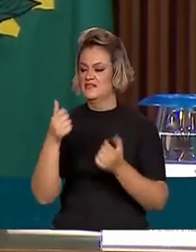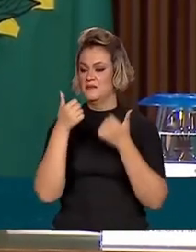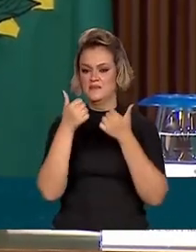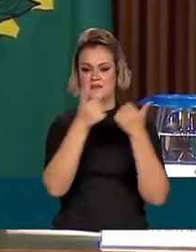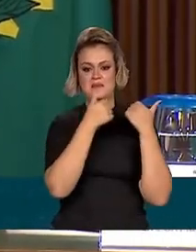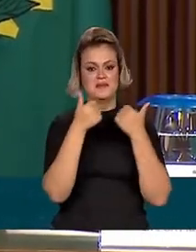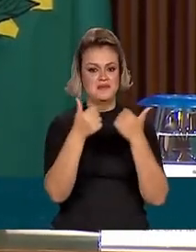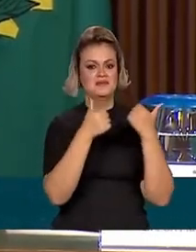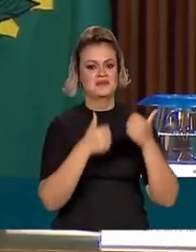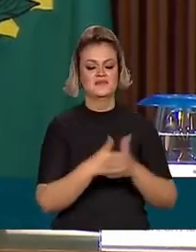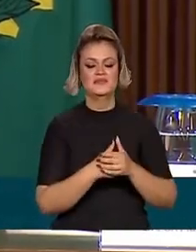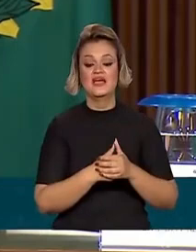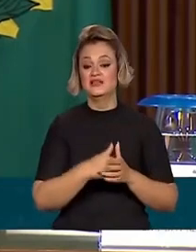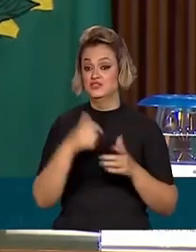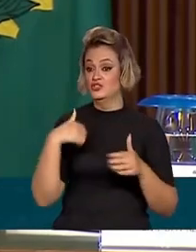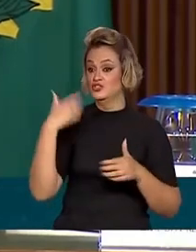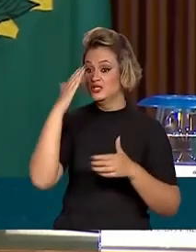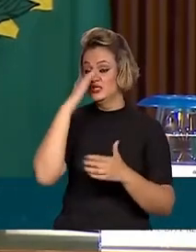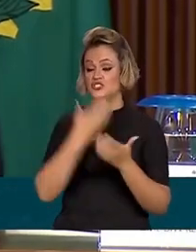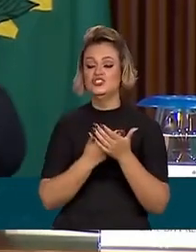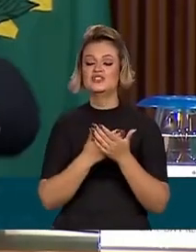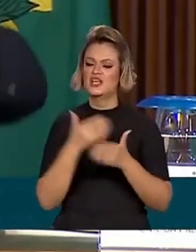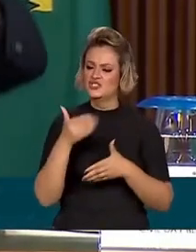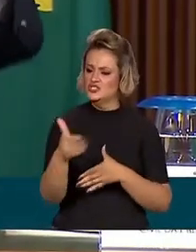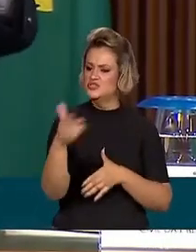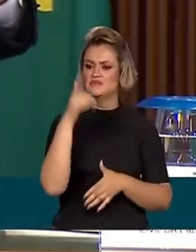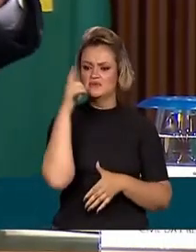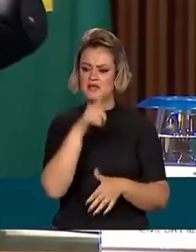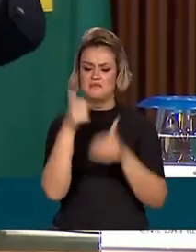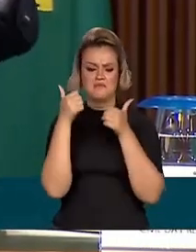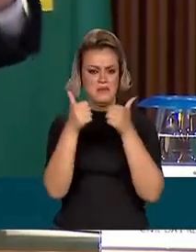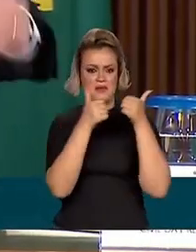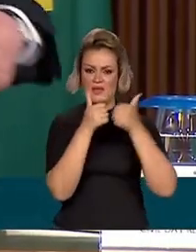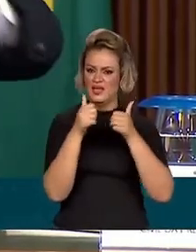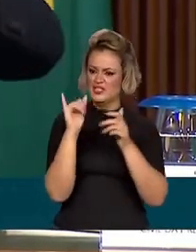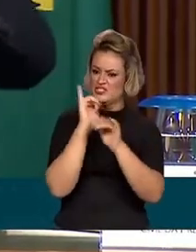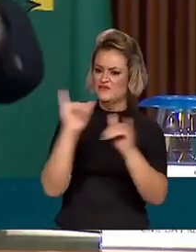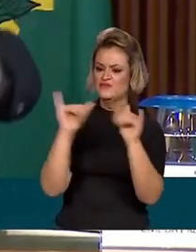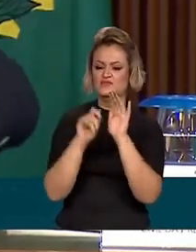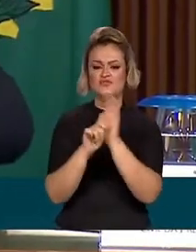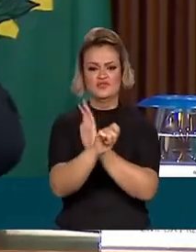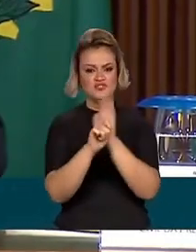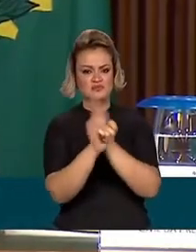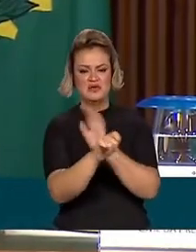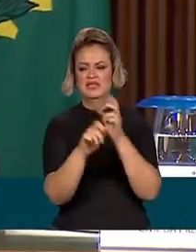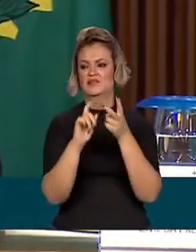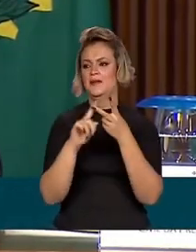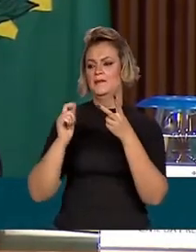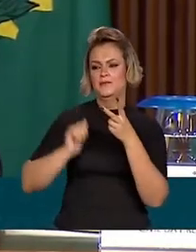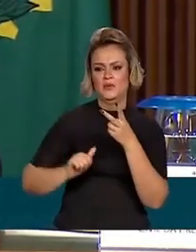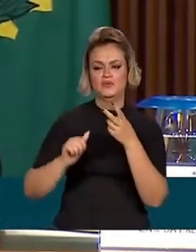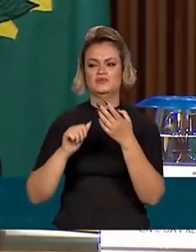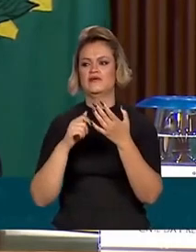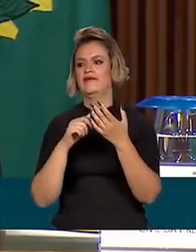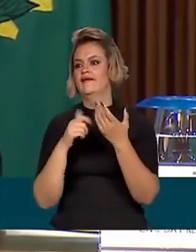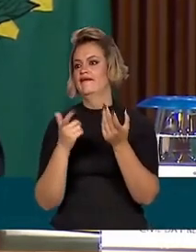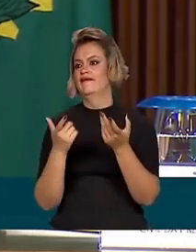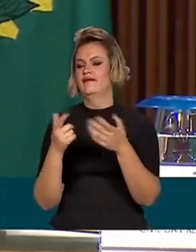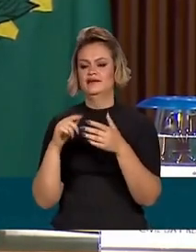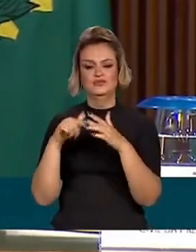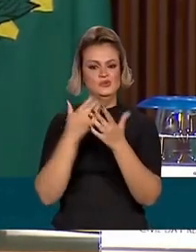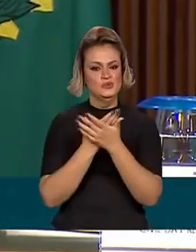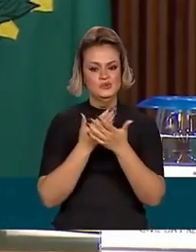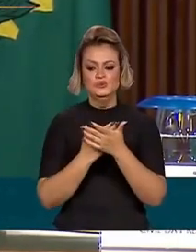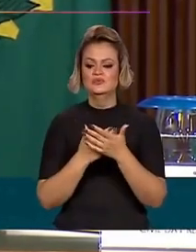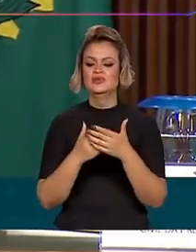estamos achando que vai acontecer tudo aquilo que a gente anunciou de investimento em bolsas, de estudo, sabe, no